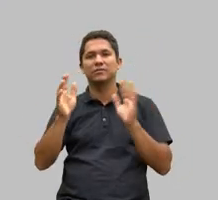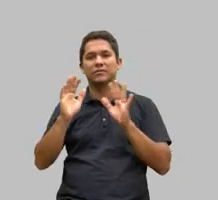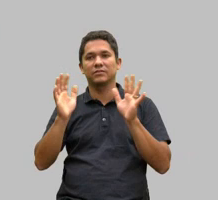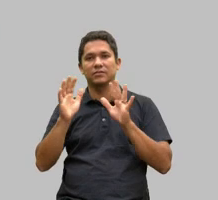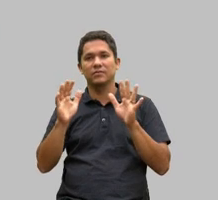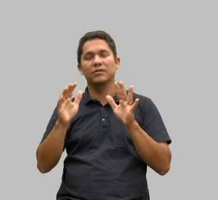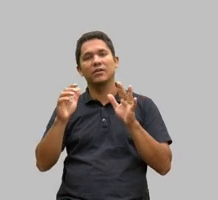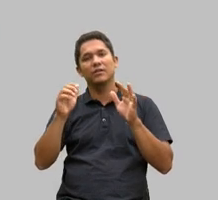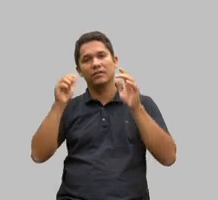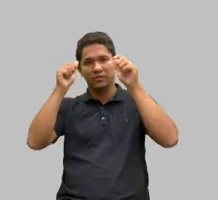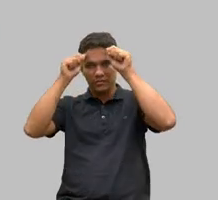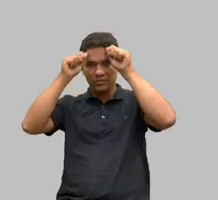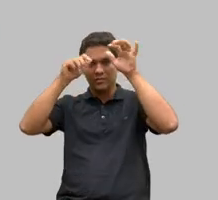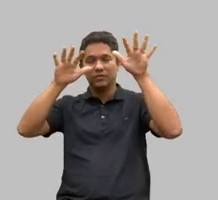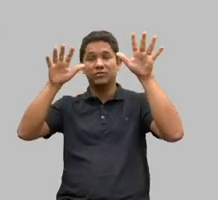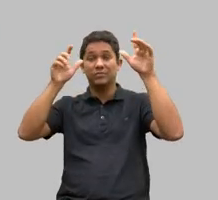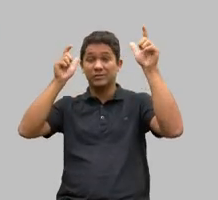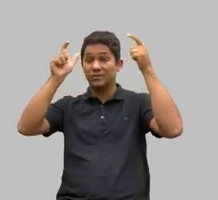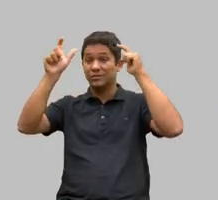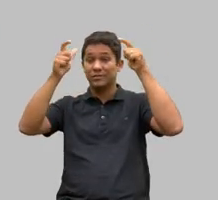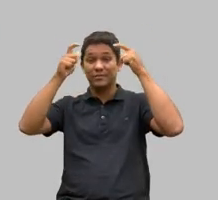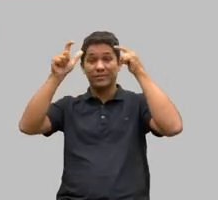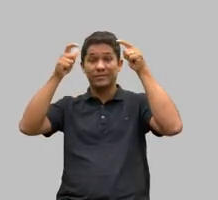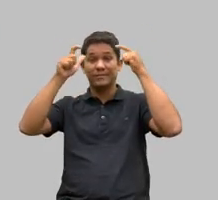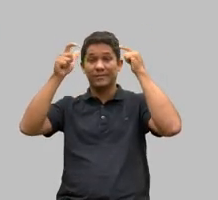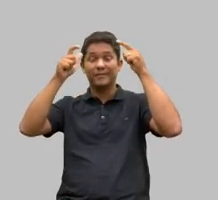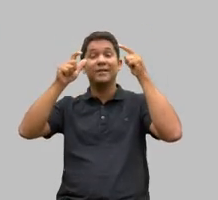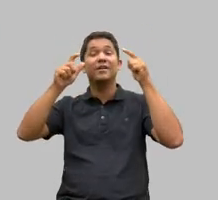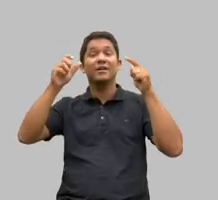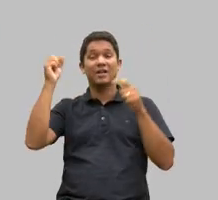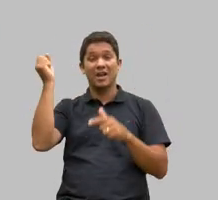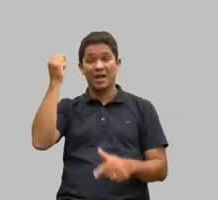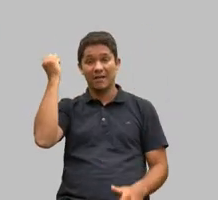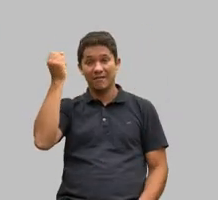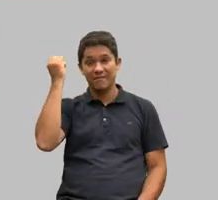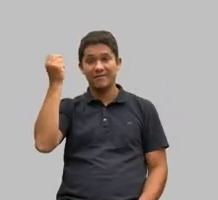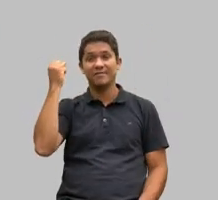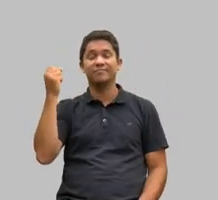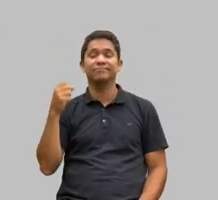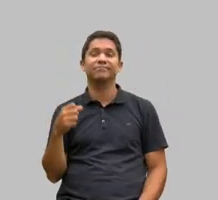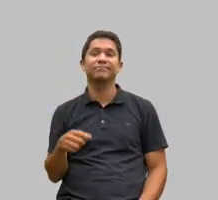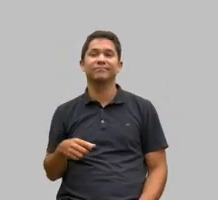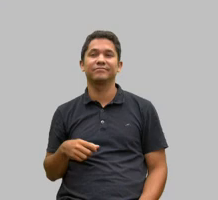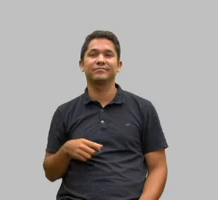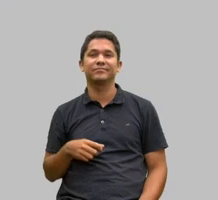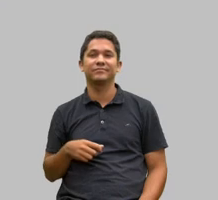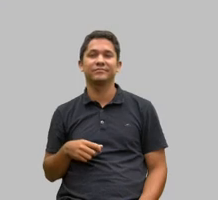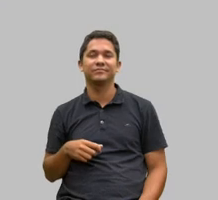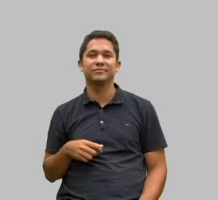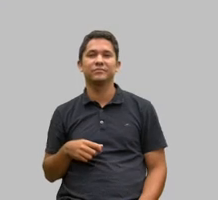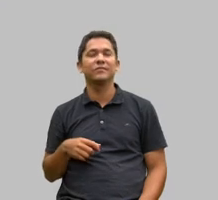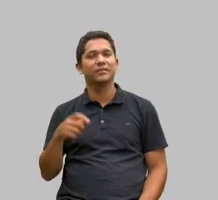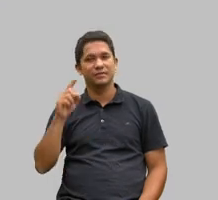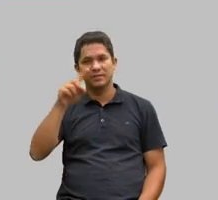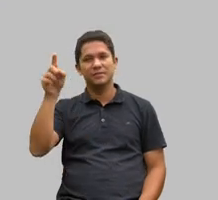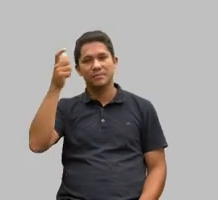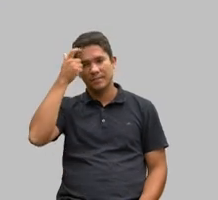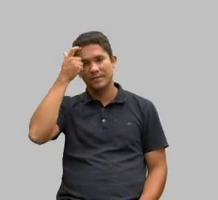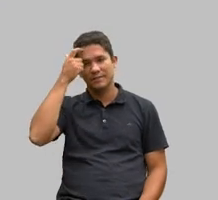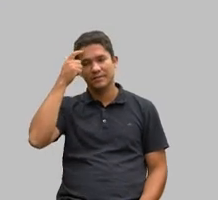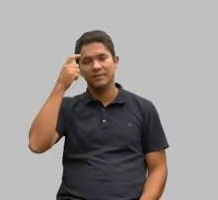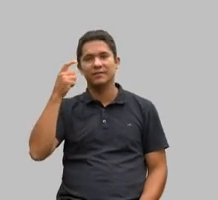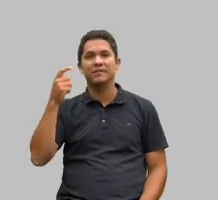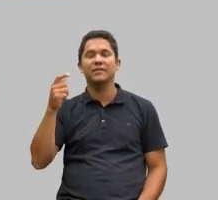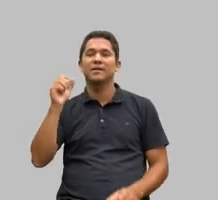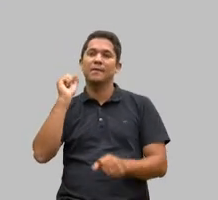ele é um dos transtornos neuropsiquiátricos mais graves que nós temos então coloquem isso na cabeça de vocês parem de